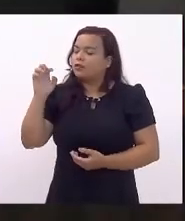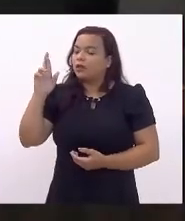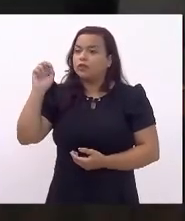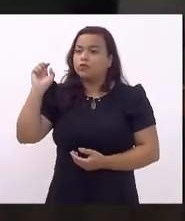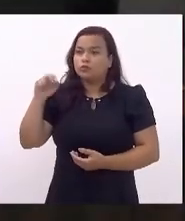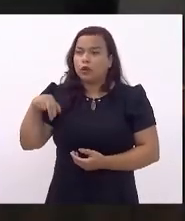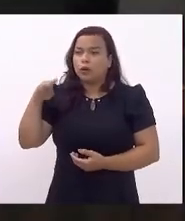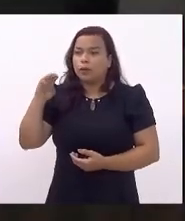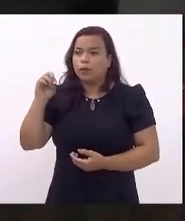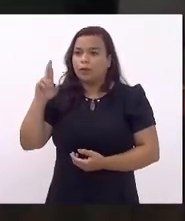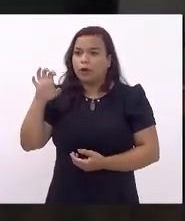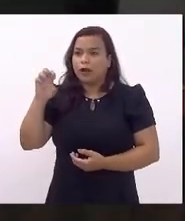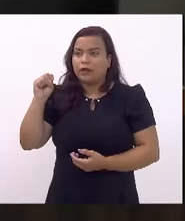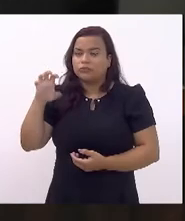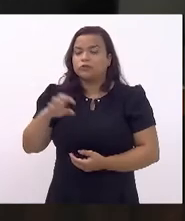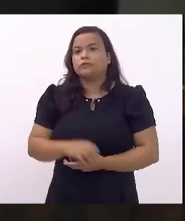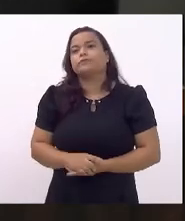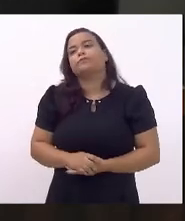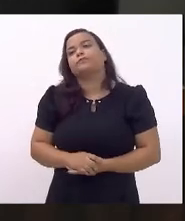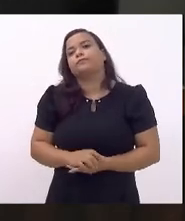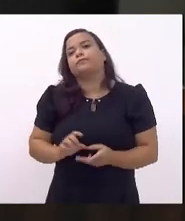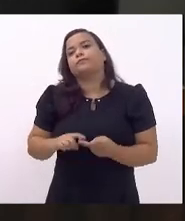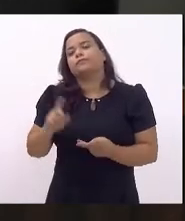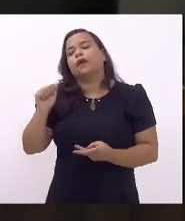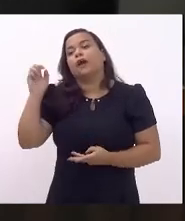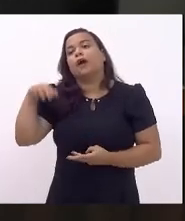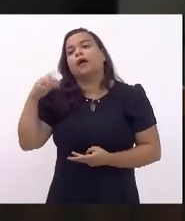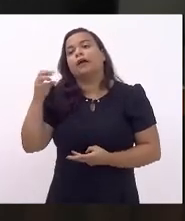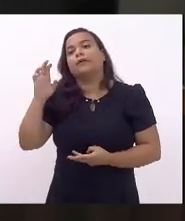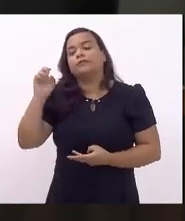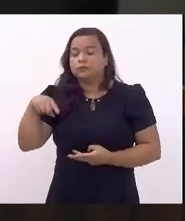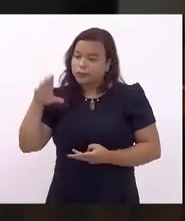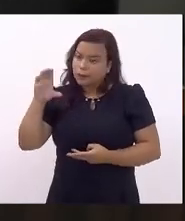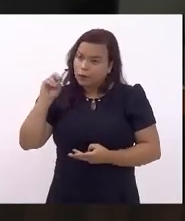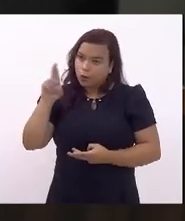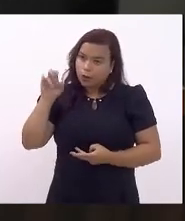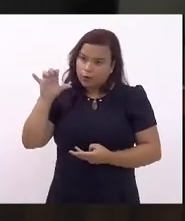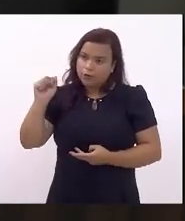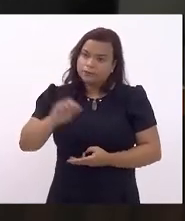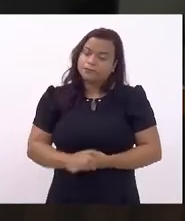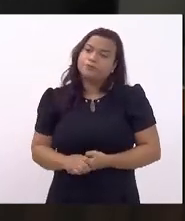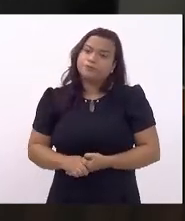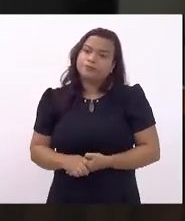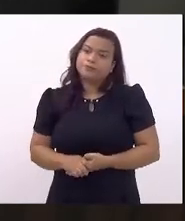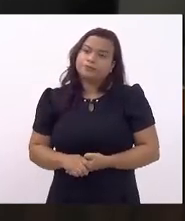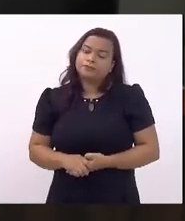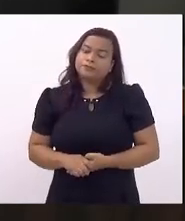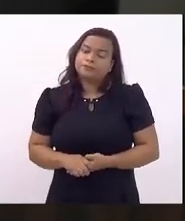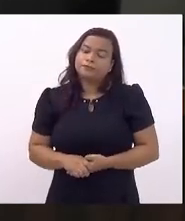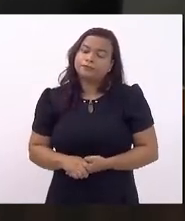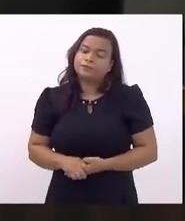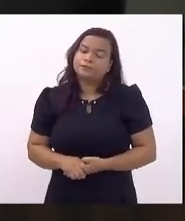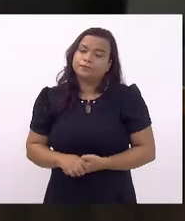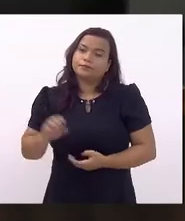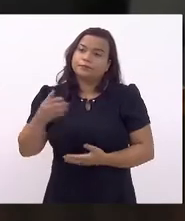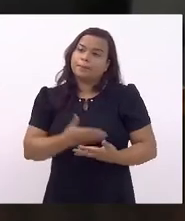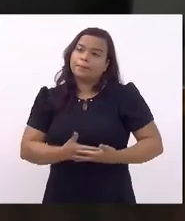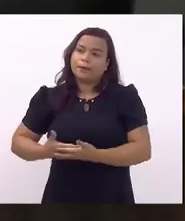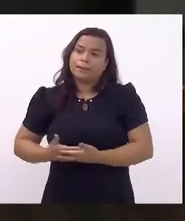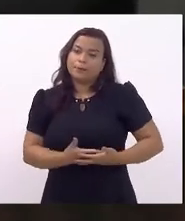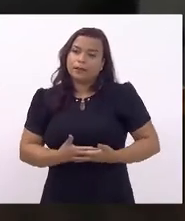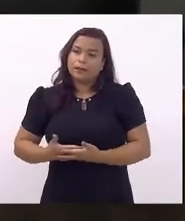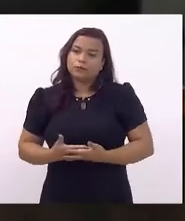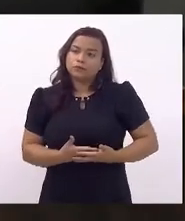Anderson Moraes. André Correia. André Correia. Bebeto,